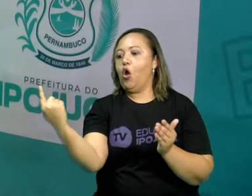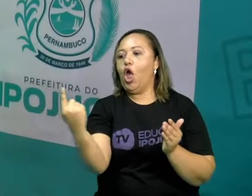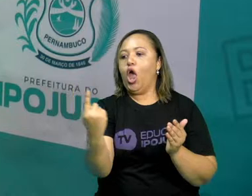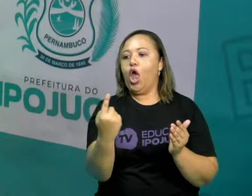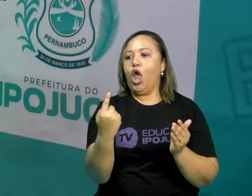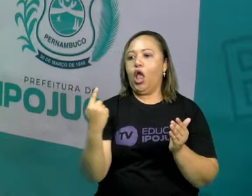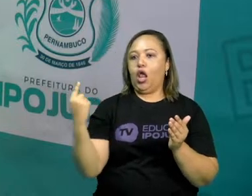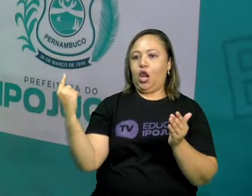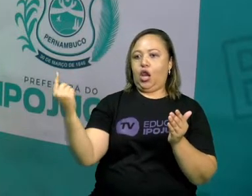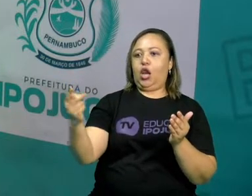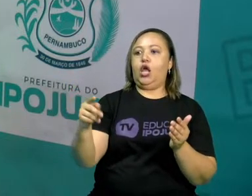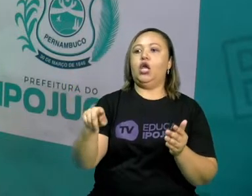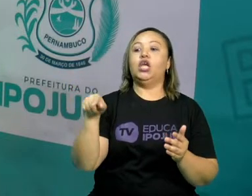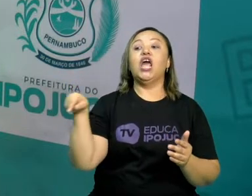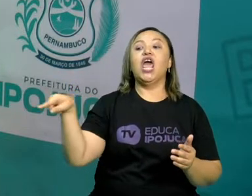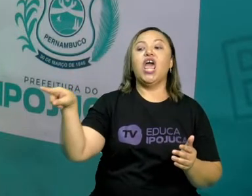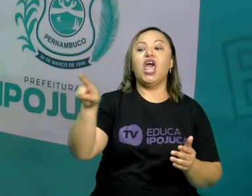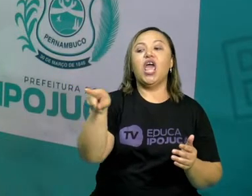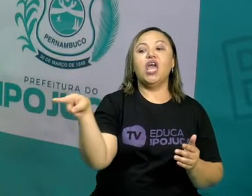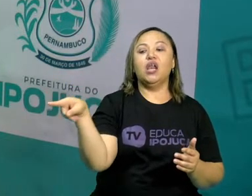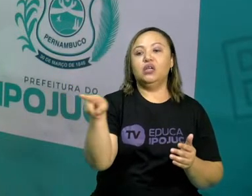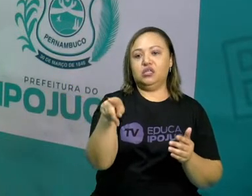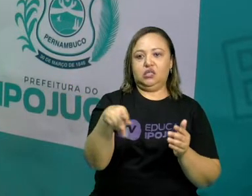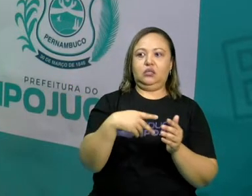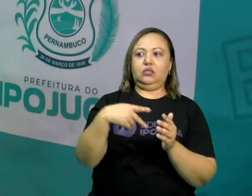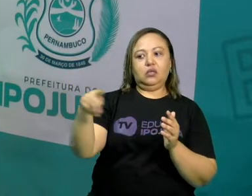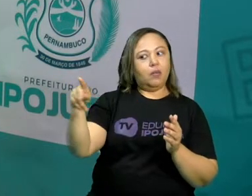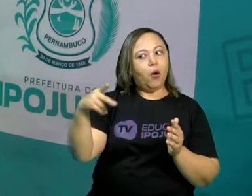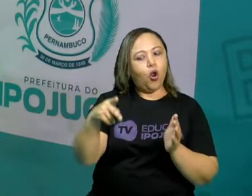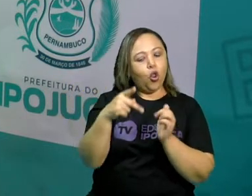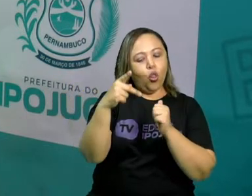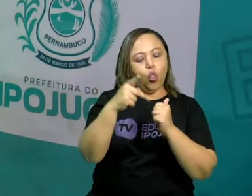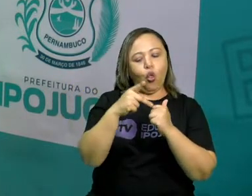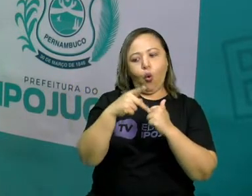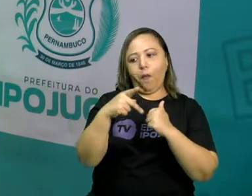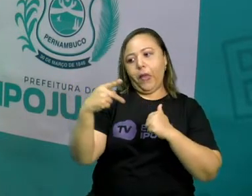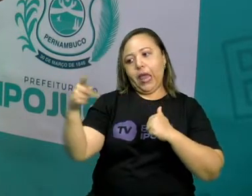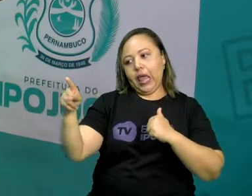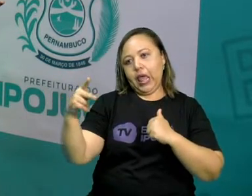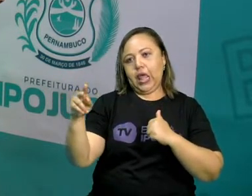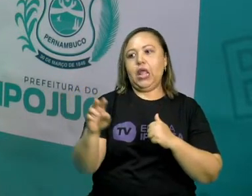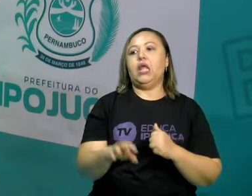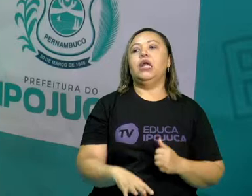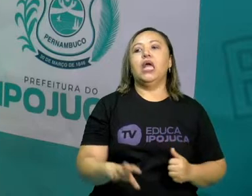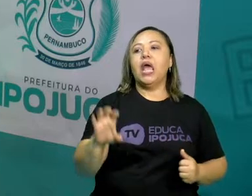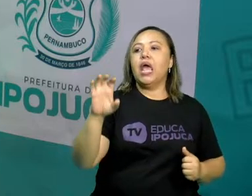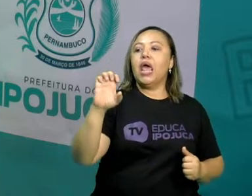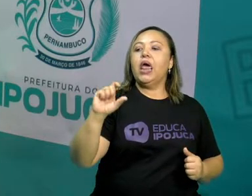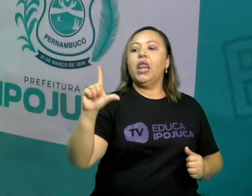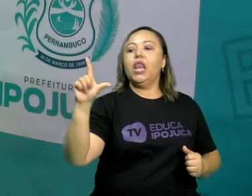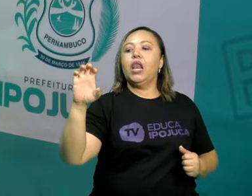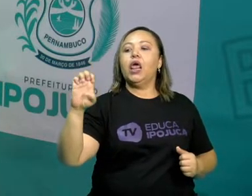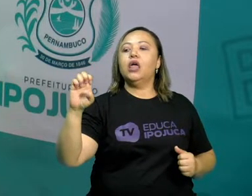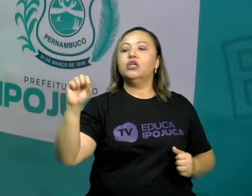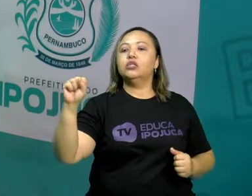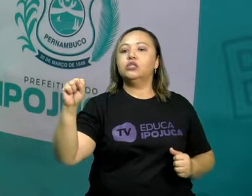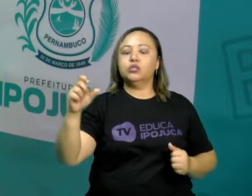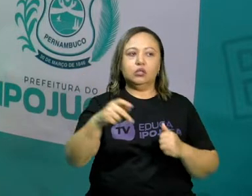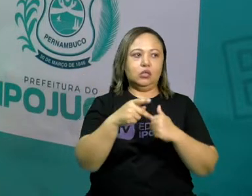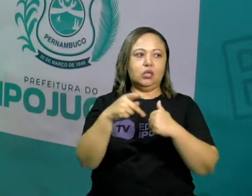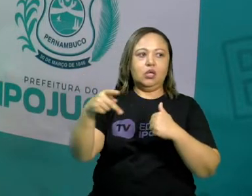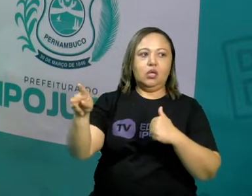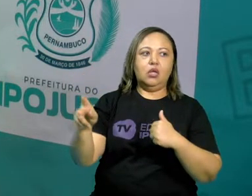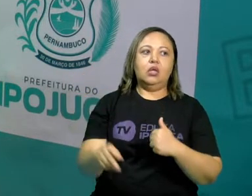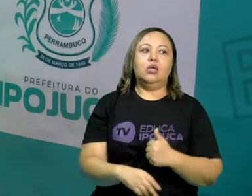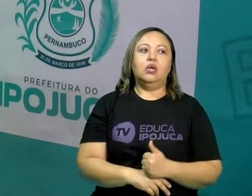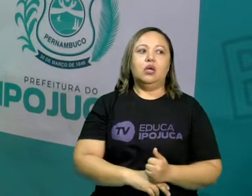navegadores pelo pronome eles. Se eu digo, e você conhece Pireu? Ele é um dos